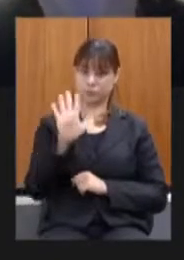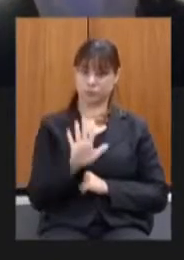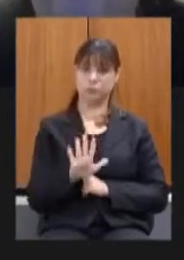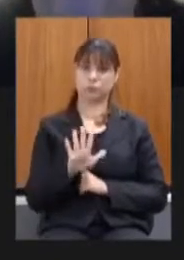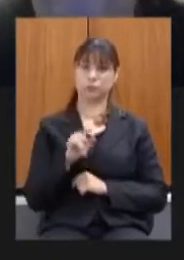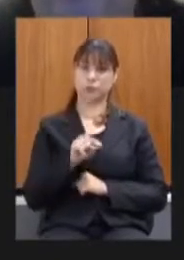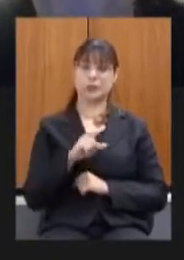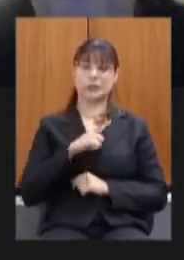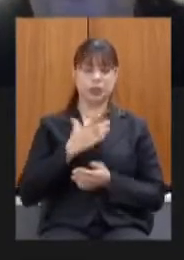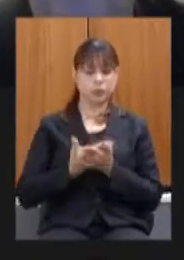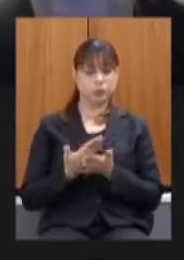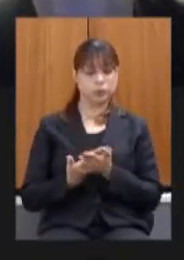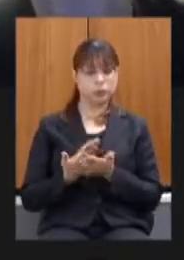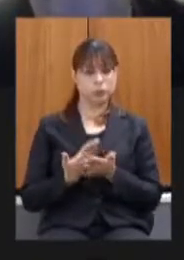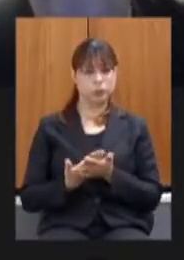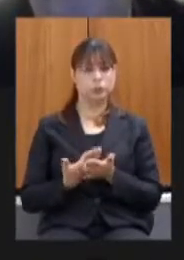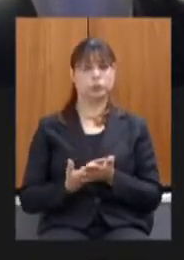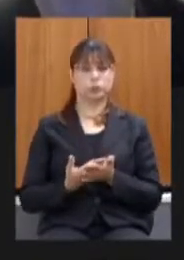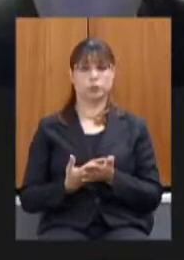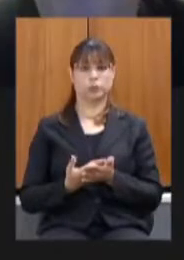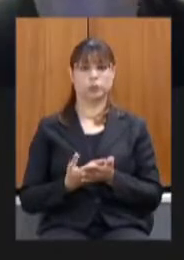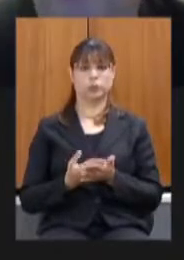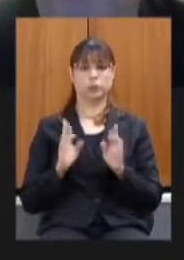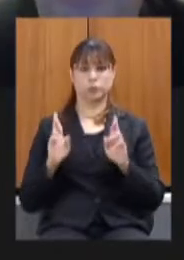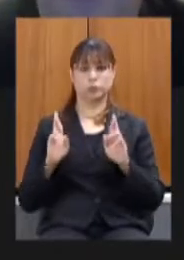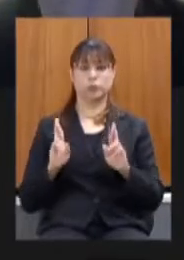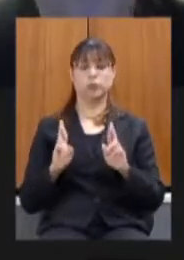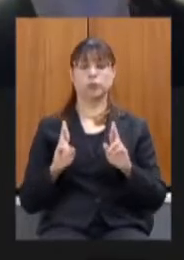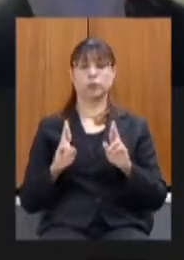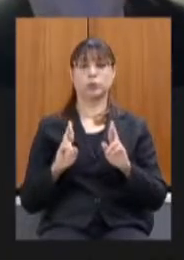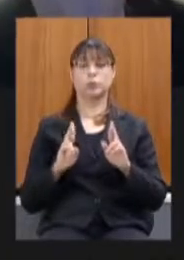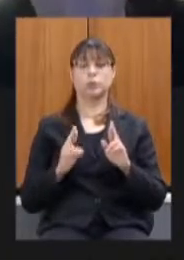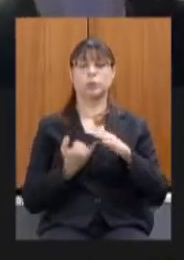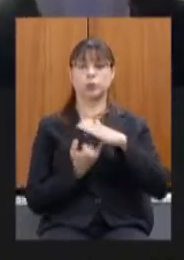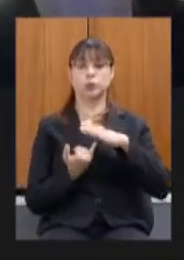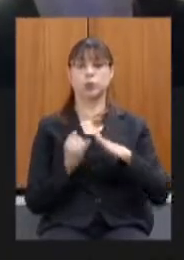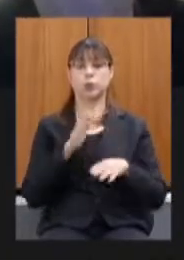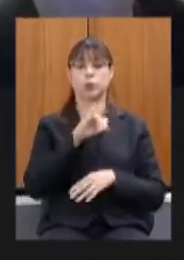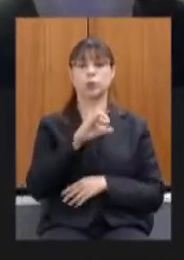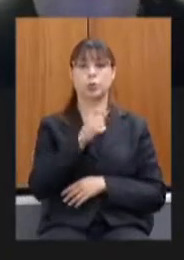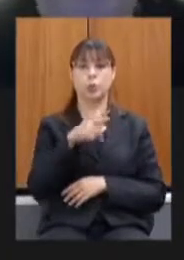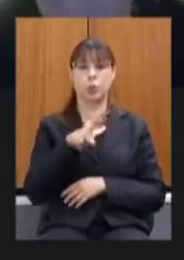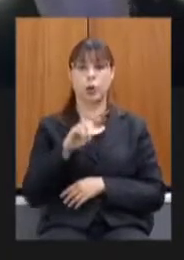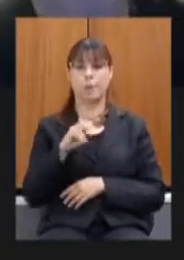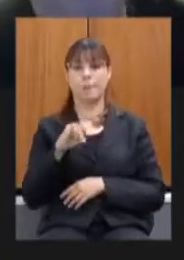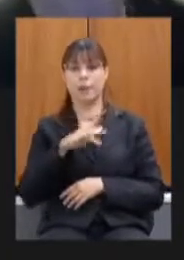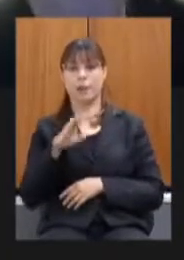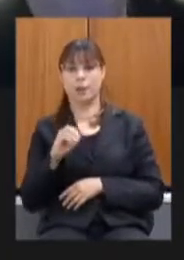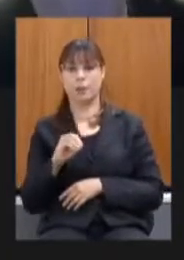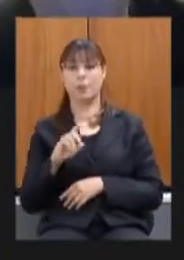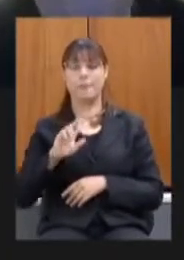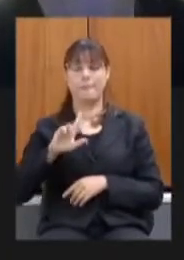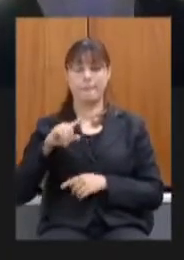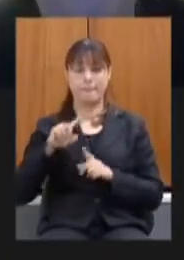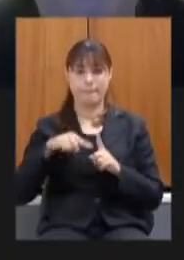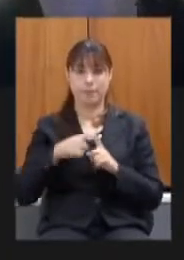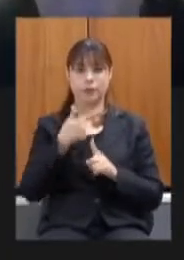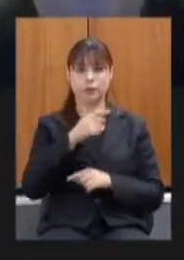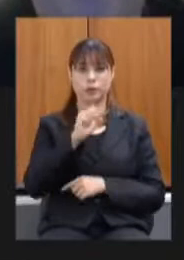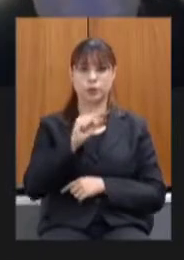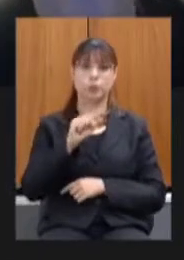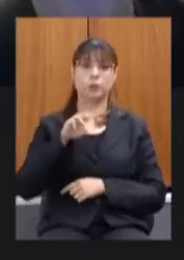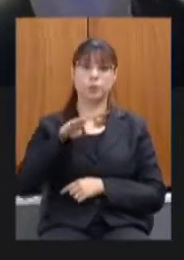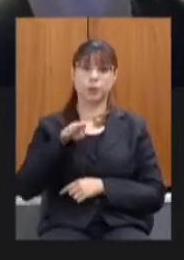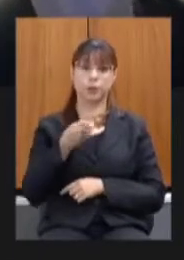no estudo produzido pela Fundação João Pinheiro e mais 28 bilhões de reais relativos a danos